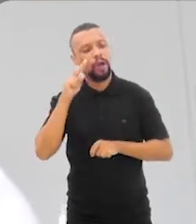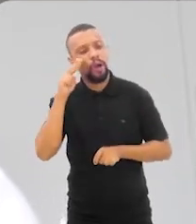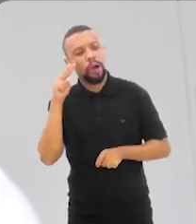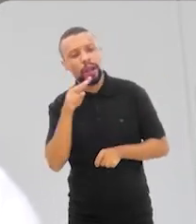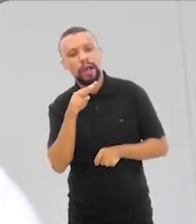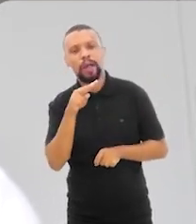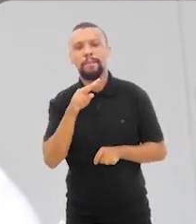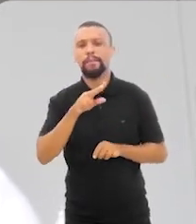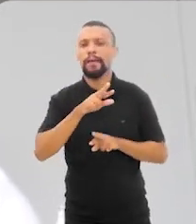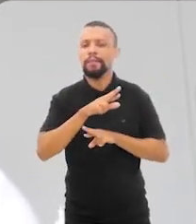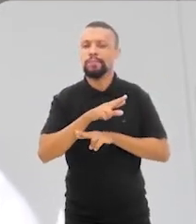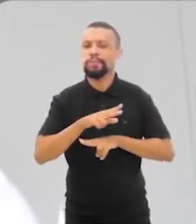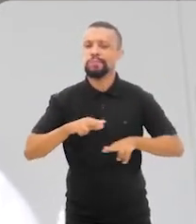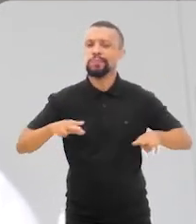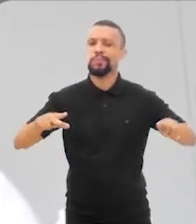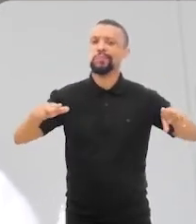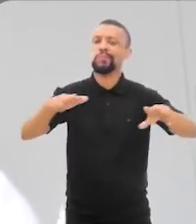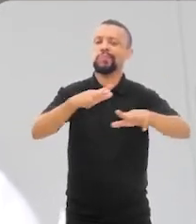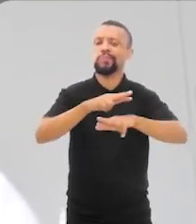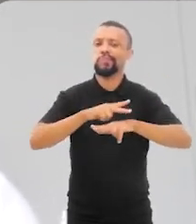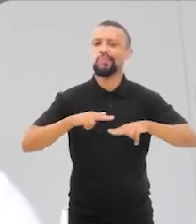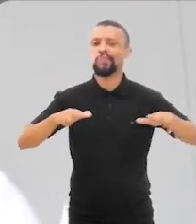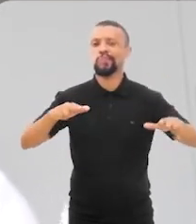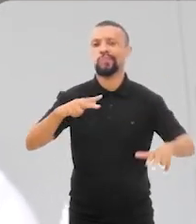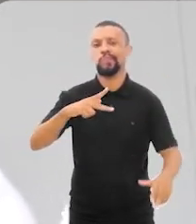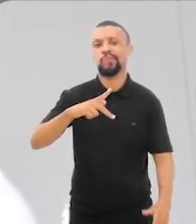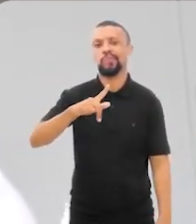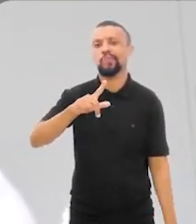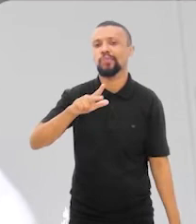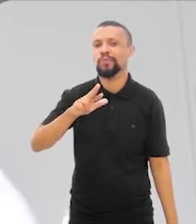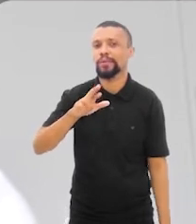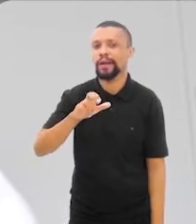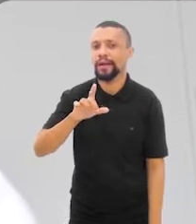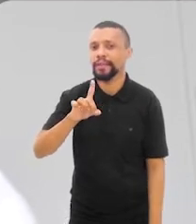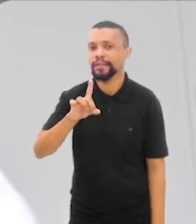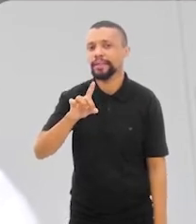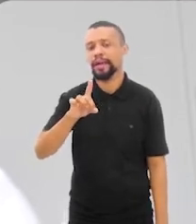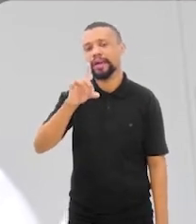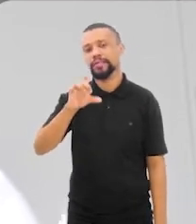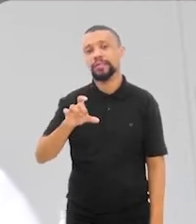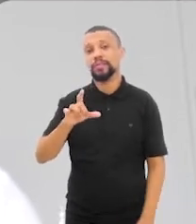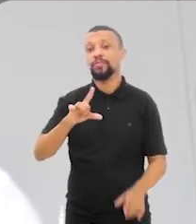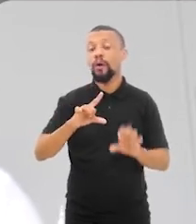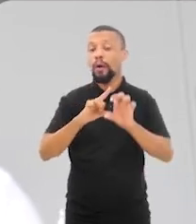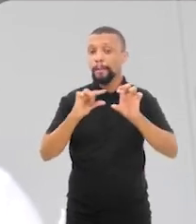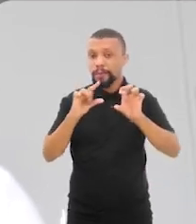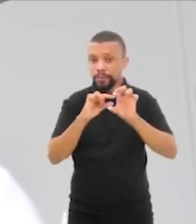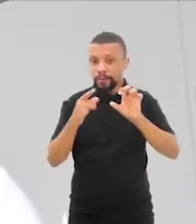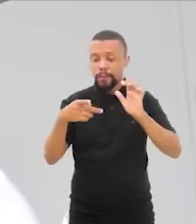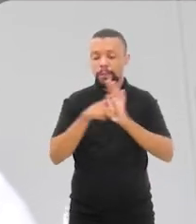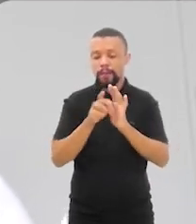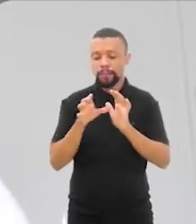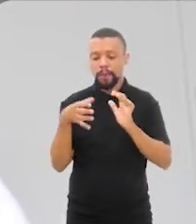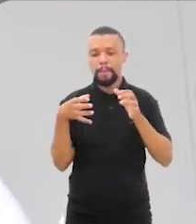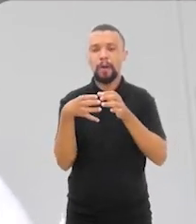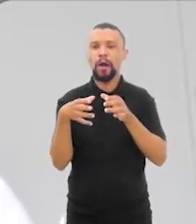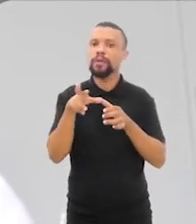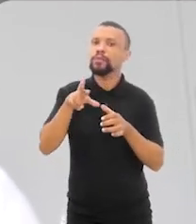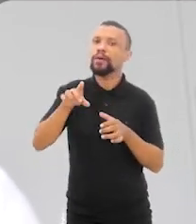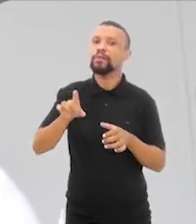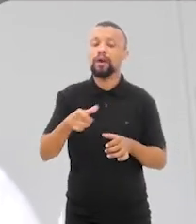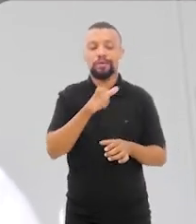deve olhar para uma pluralidade de atores, inclusive de empreendimentos que são empreendidos por